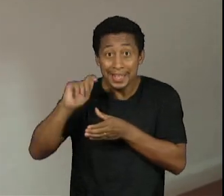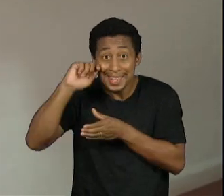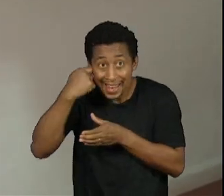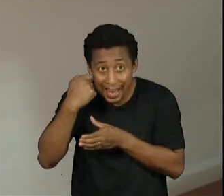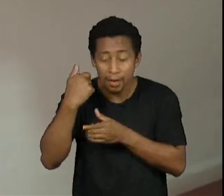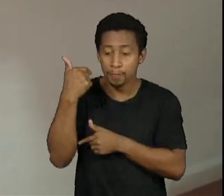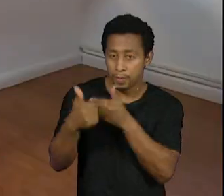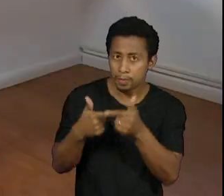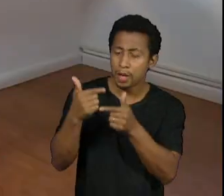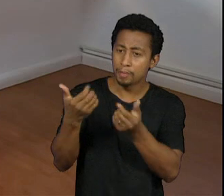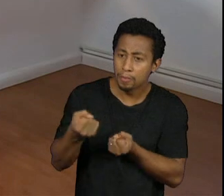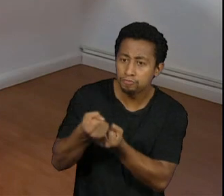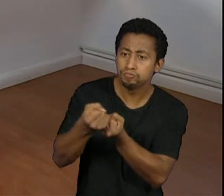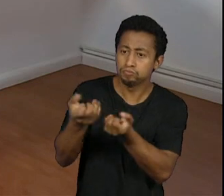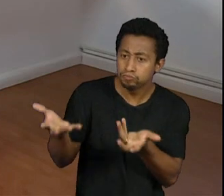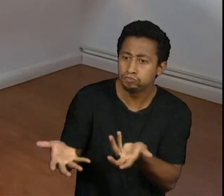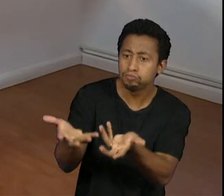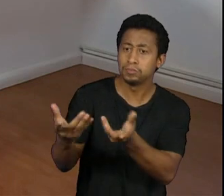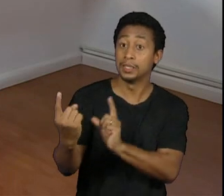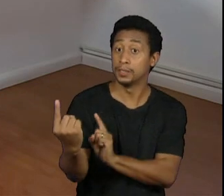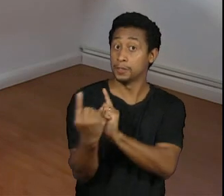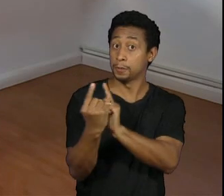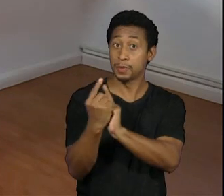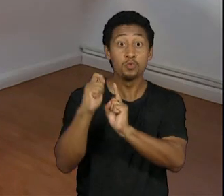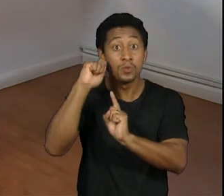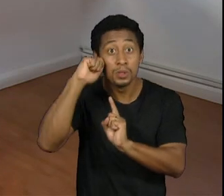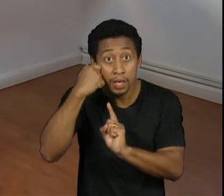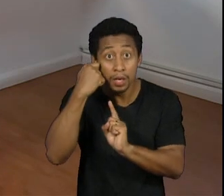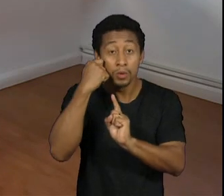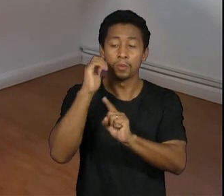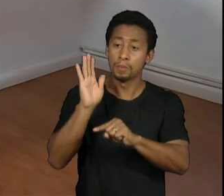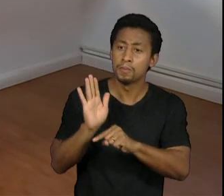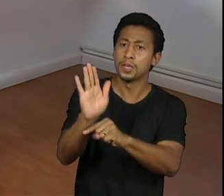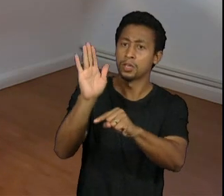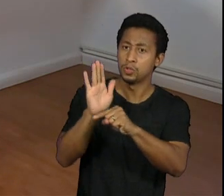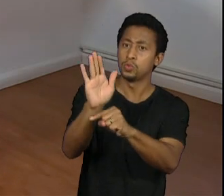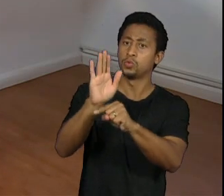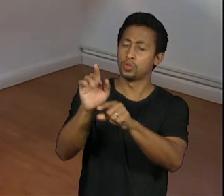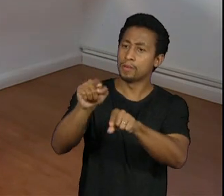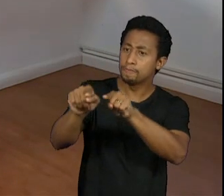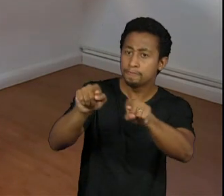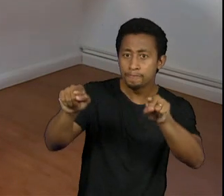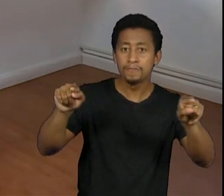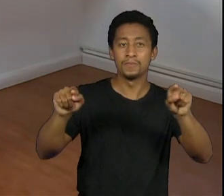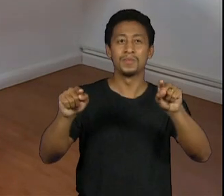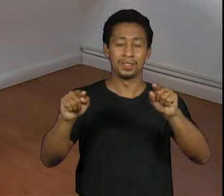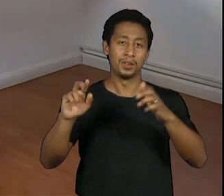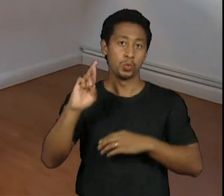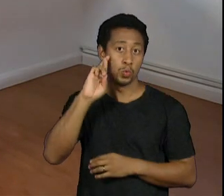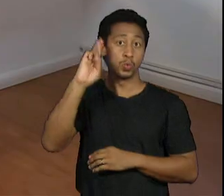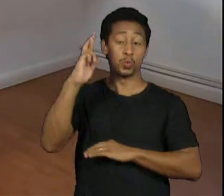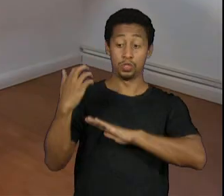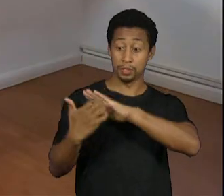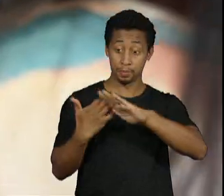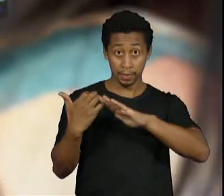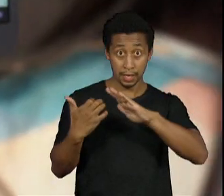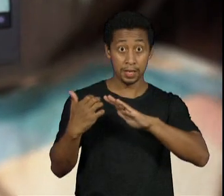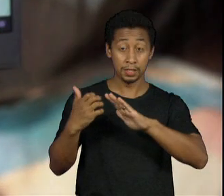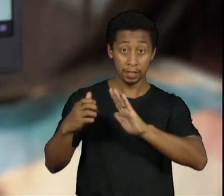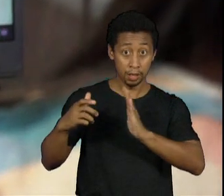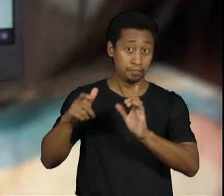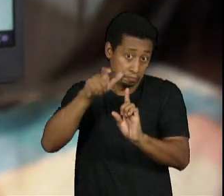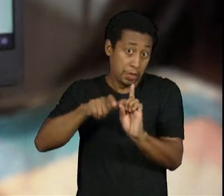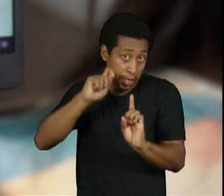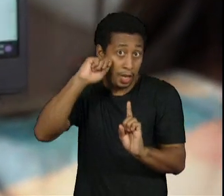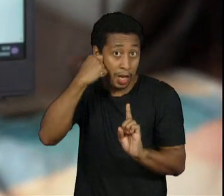diversidade com um atendimento negro para atender esses afroempreendedores facilita a gente